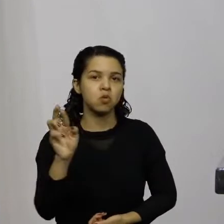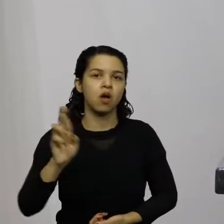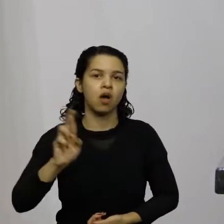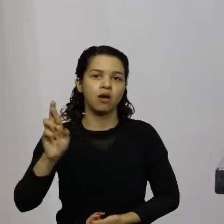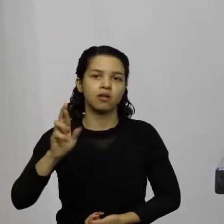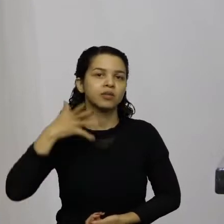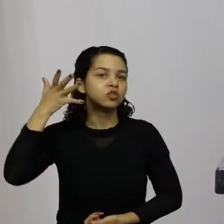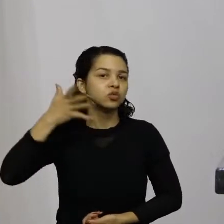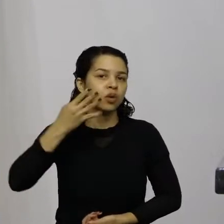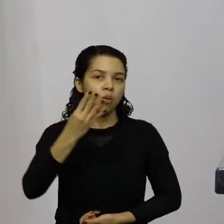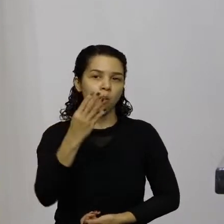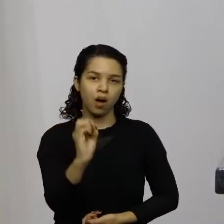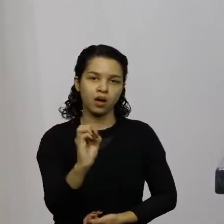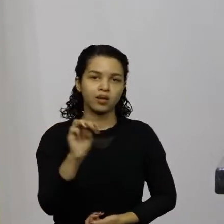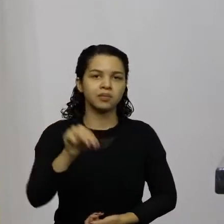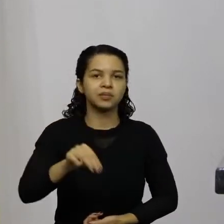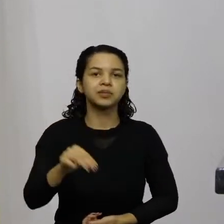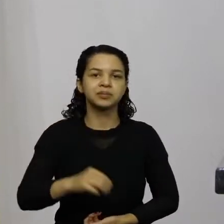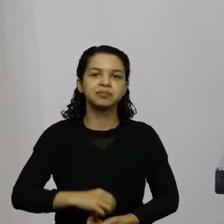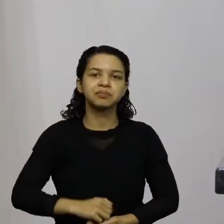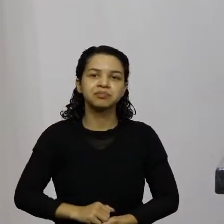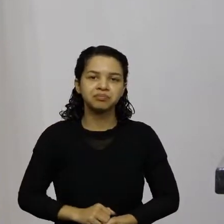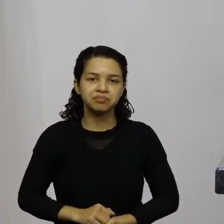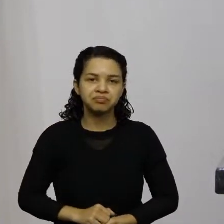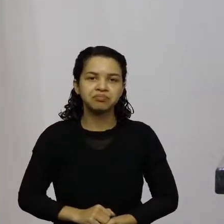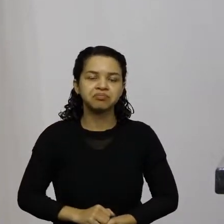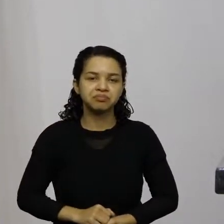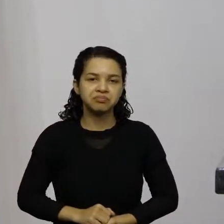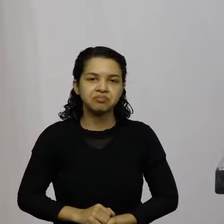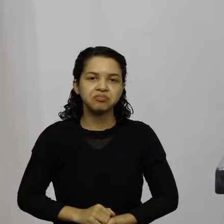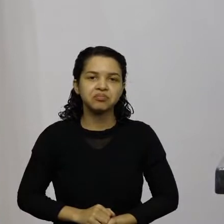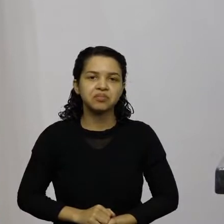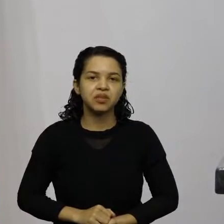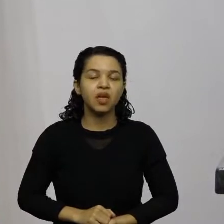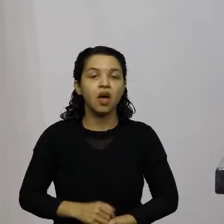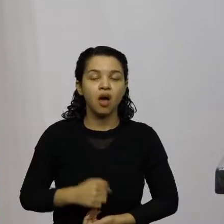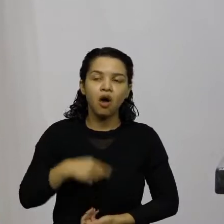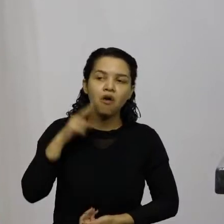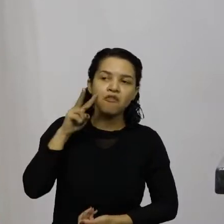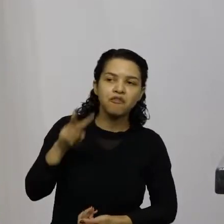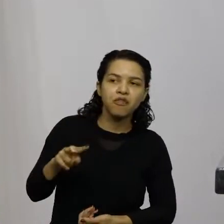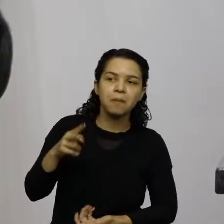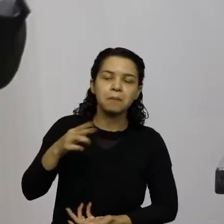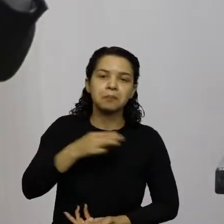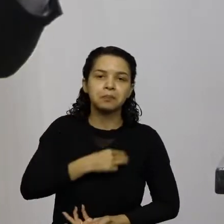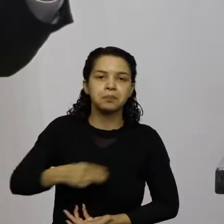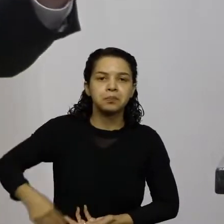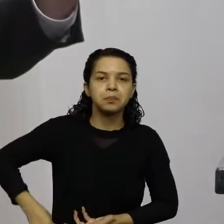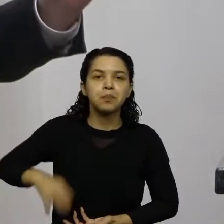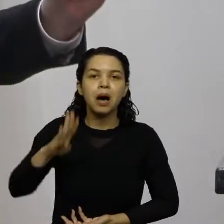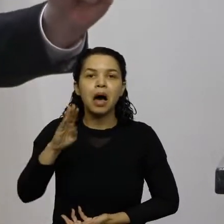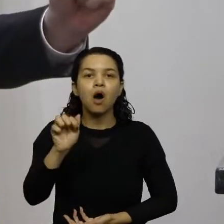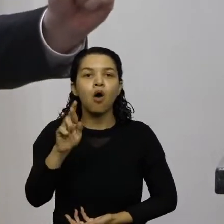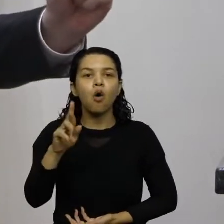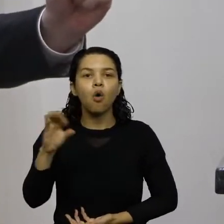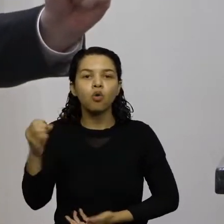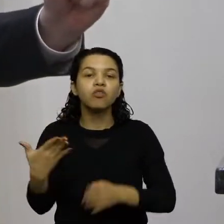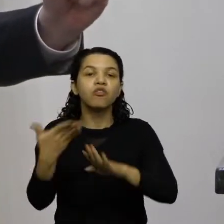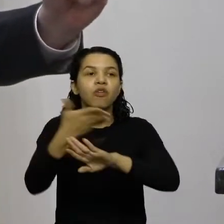quando a gente vê um ministro Barroso que vai para a Universidade Harvard